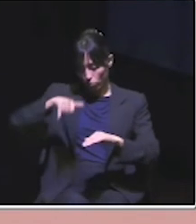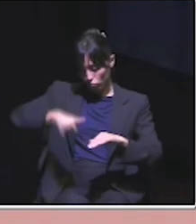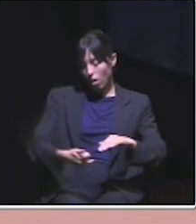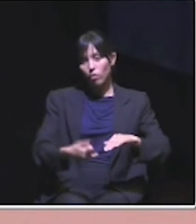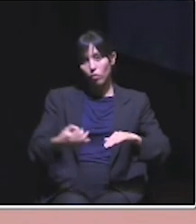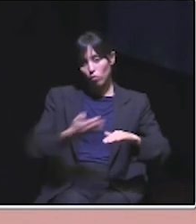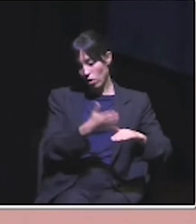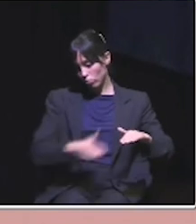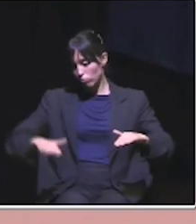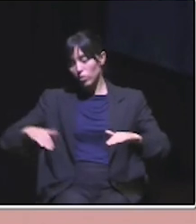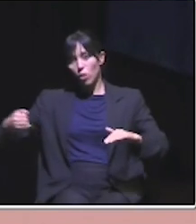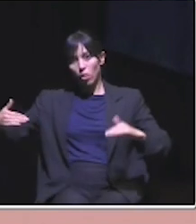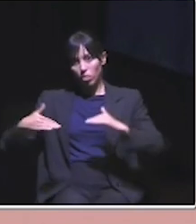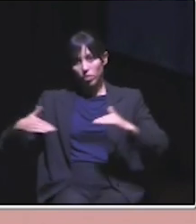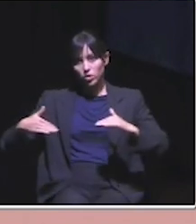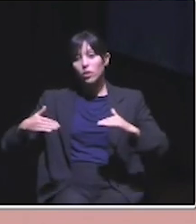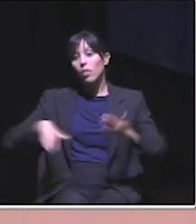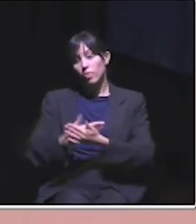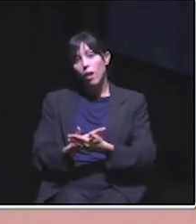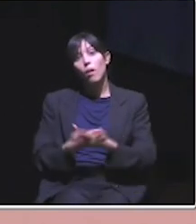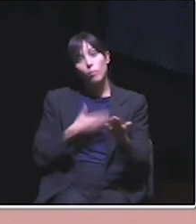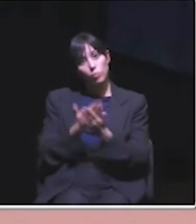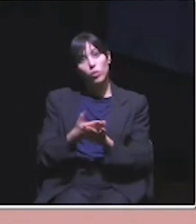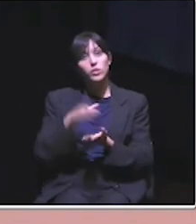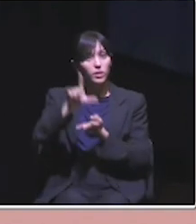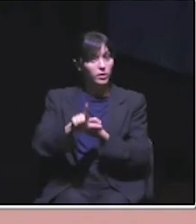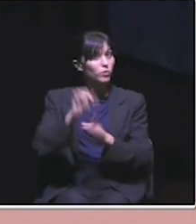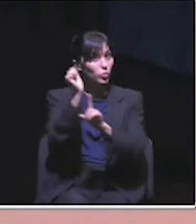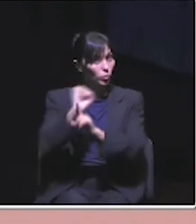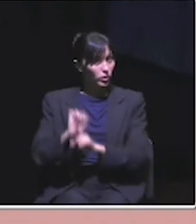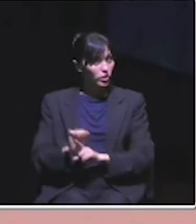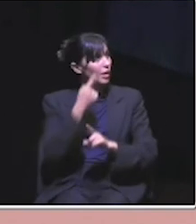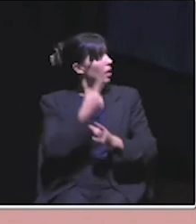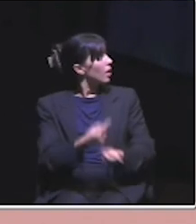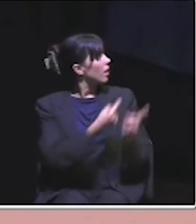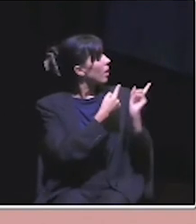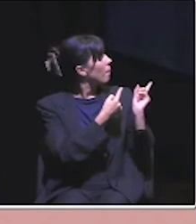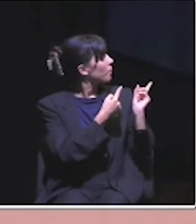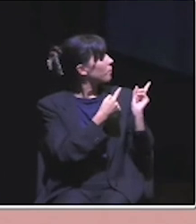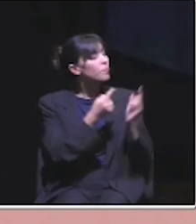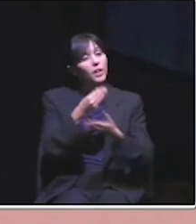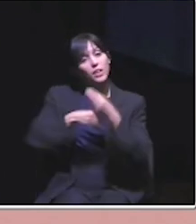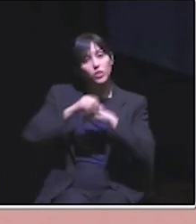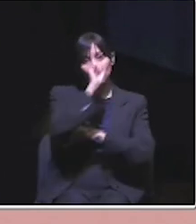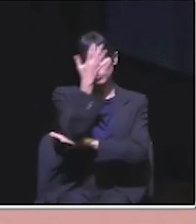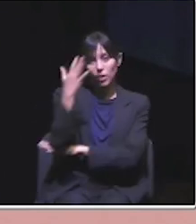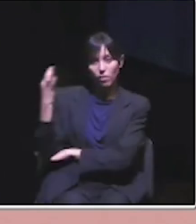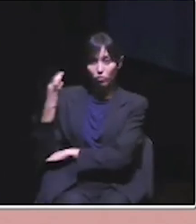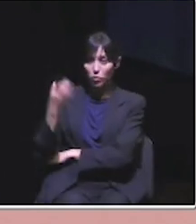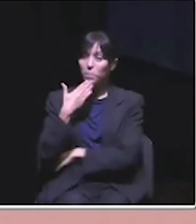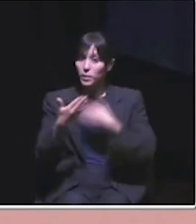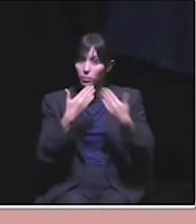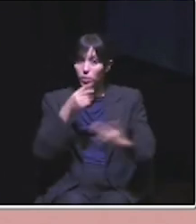consequente fecho ao trânsito levou uma proposta do livre para a sua reconfiguração, aqui está, e ao qual depois acrescentámos algumas árvores a pedidos de muitos